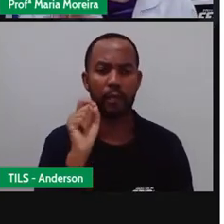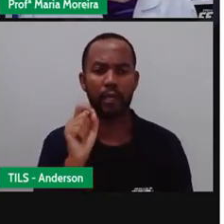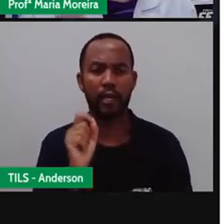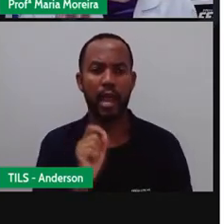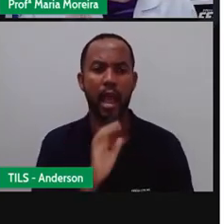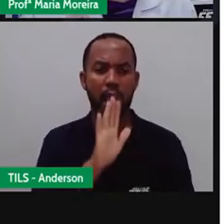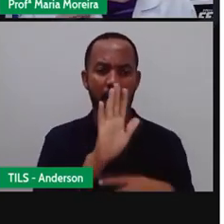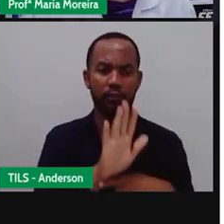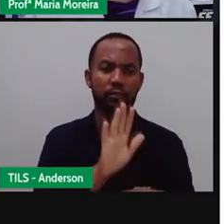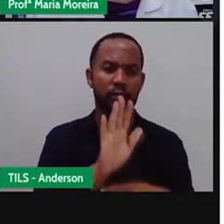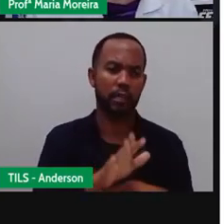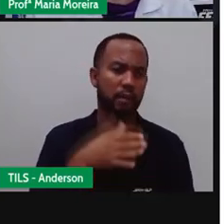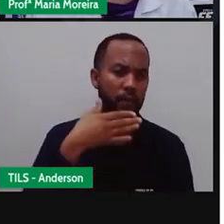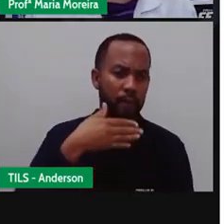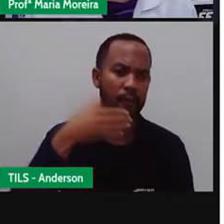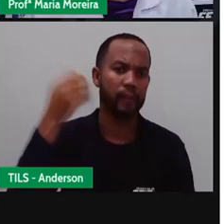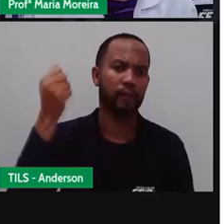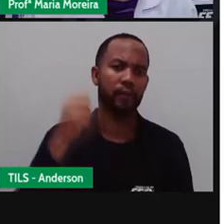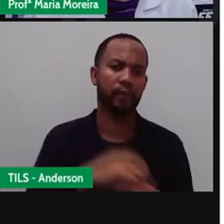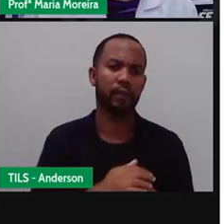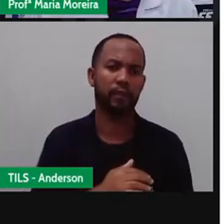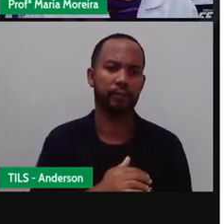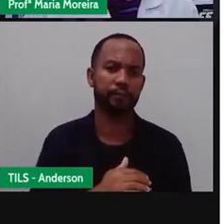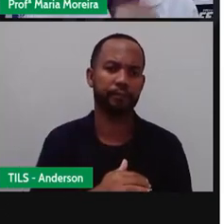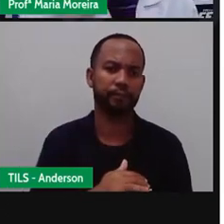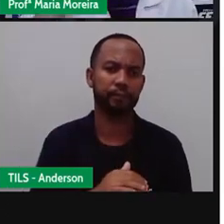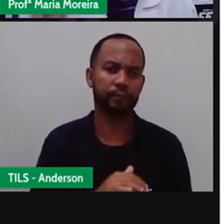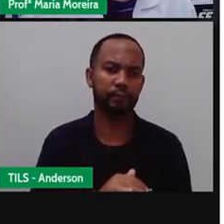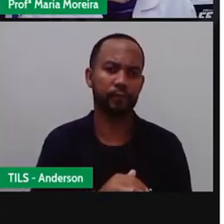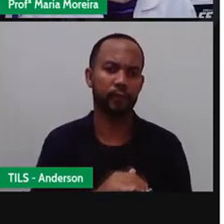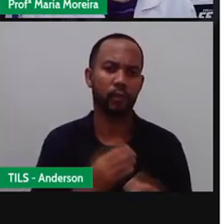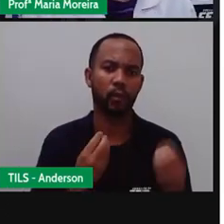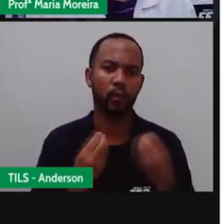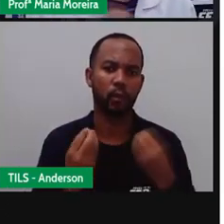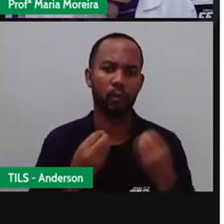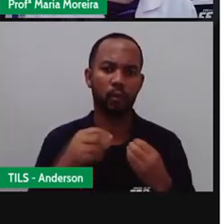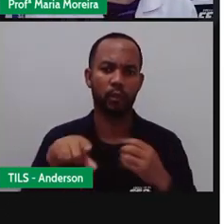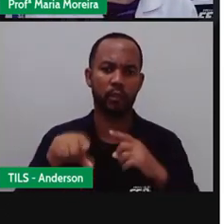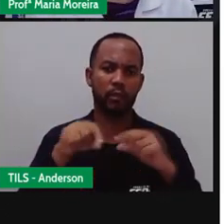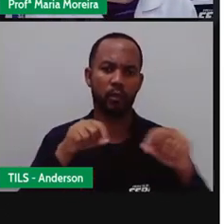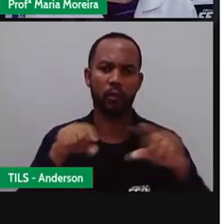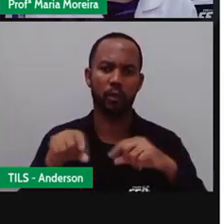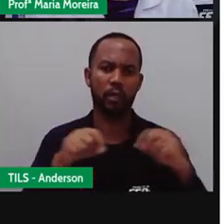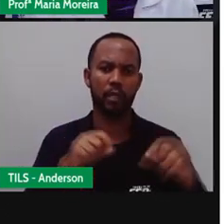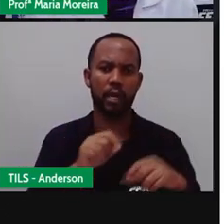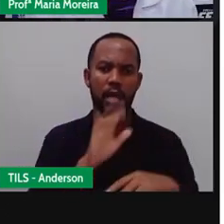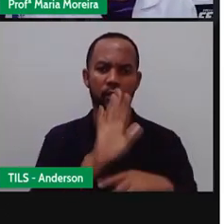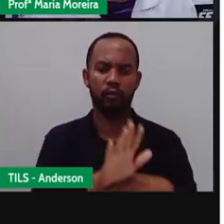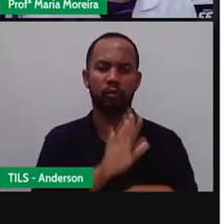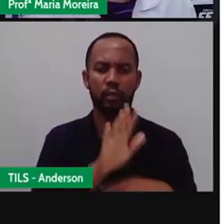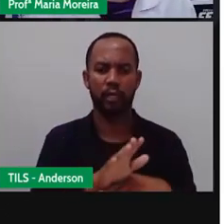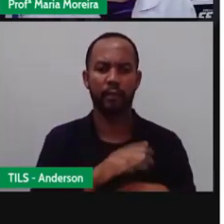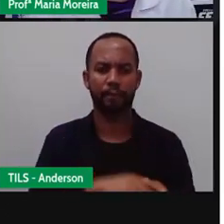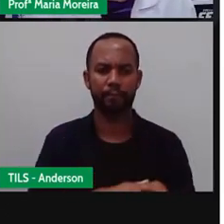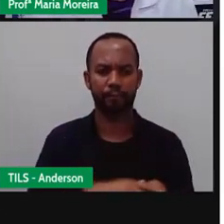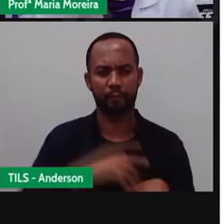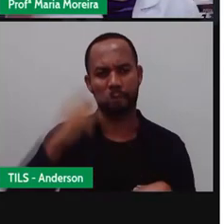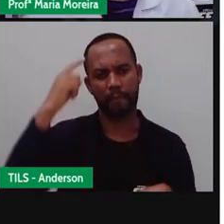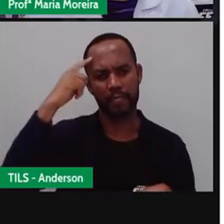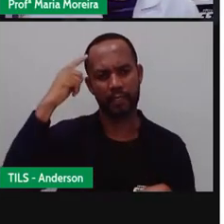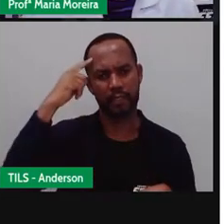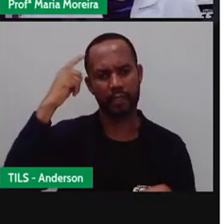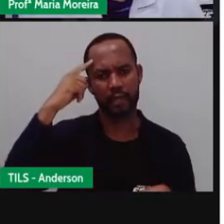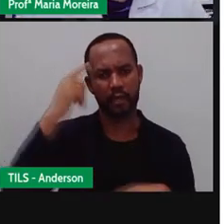Para melhorar Essa Essa coleta Para ajudar O meio ambiente? Pensaram Durante esse